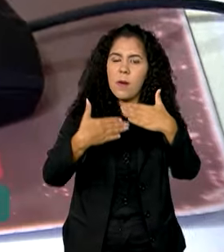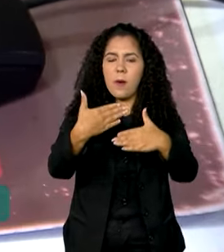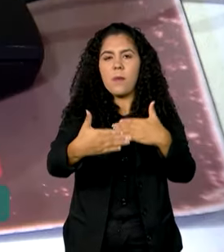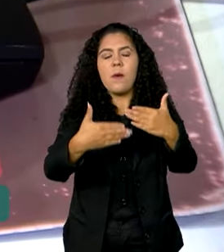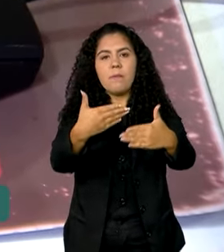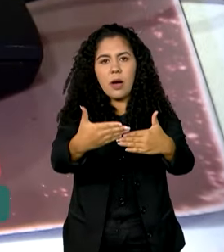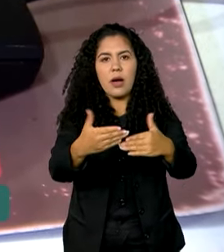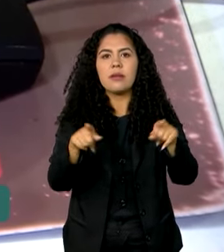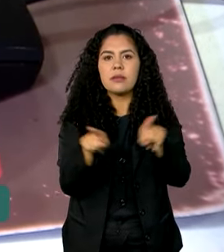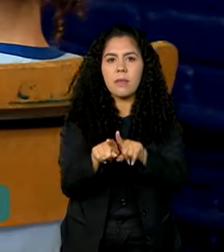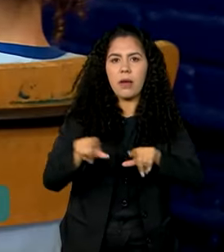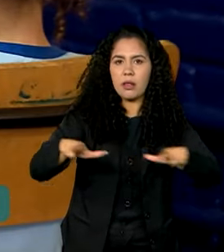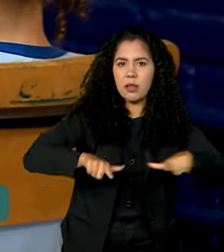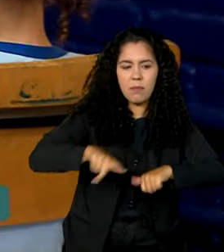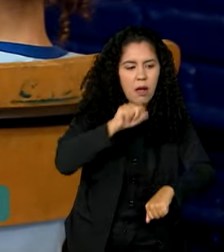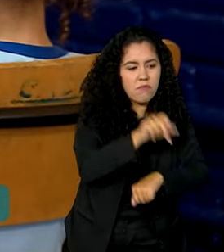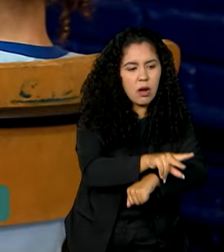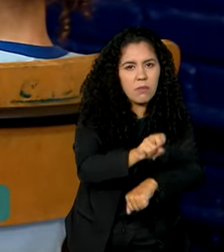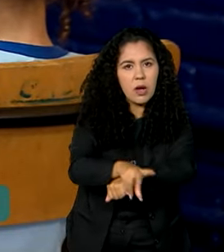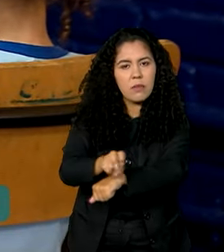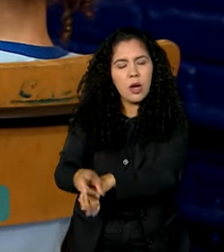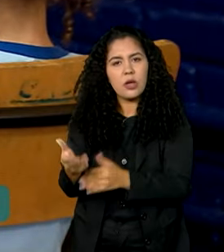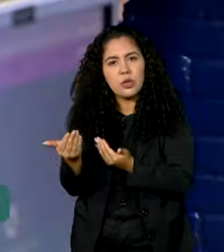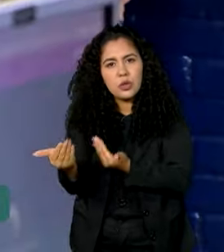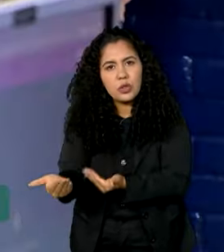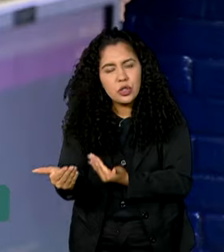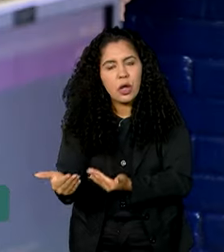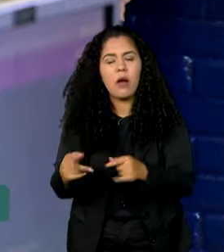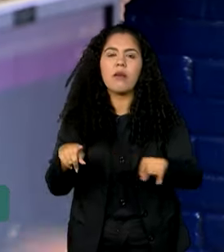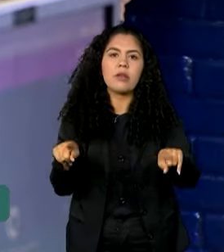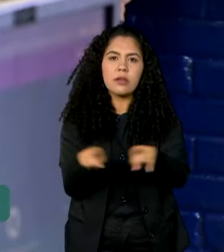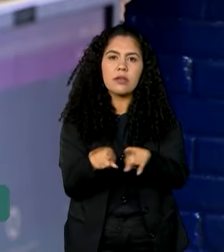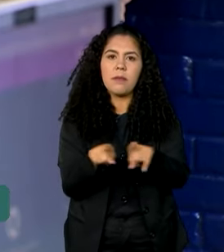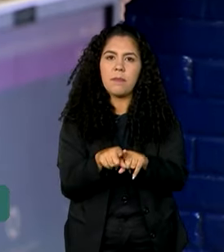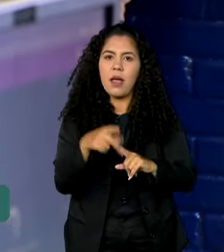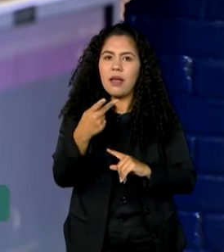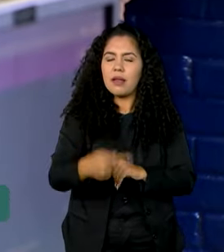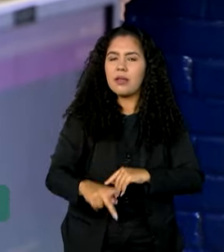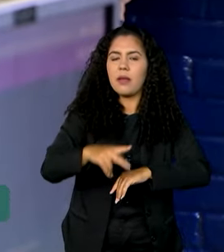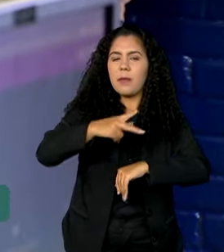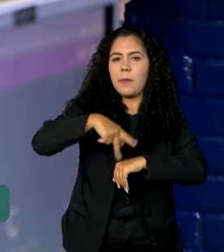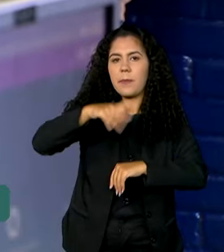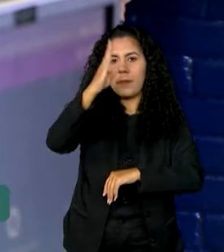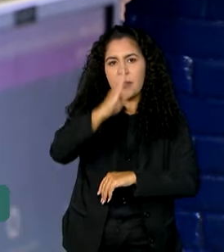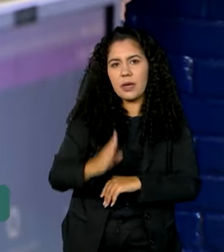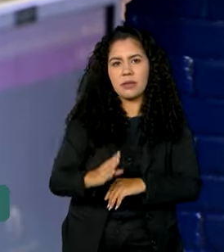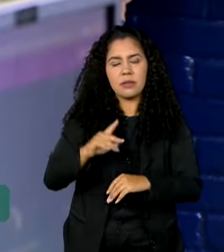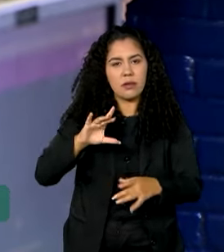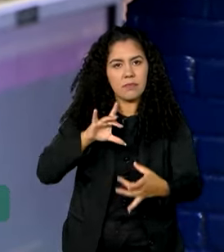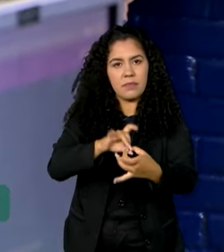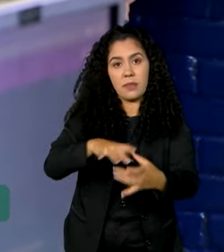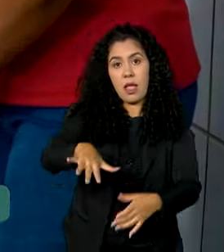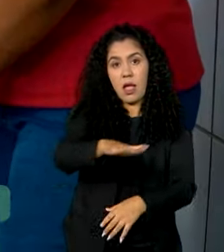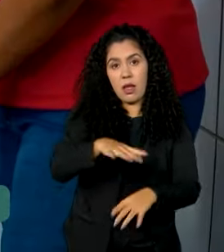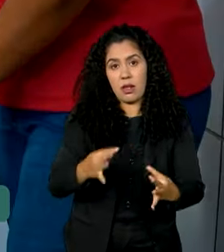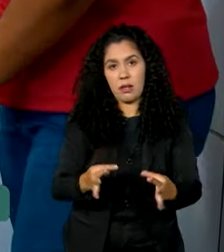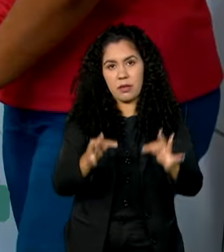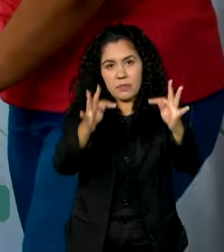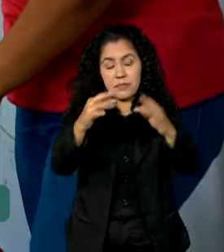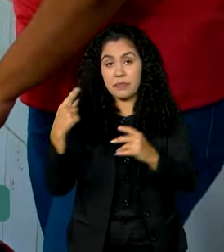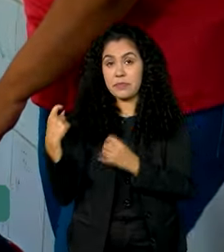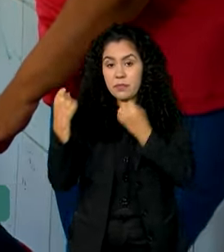a empregabilidade dos jovens e também a representatividade do nosso país nessa área da tecnologia. Mas os